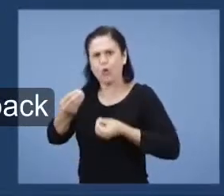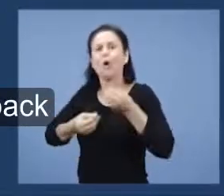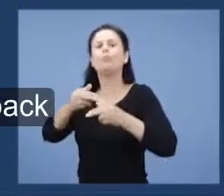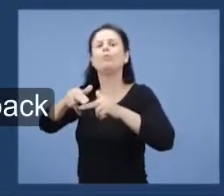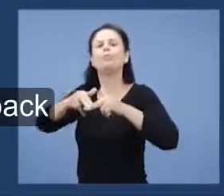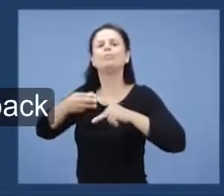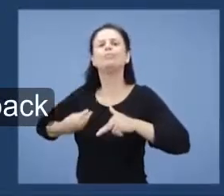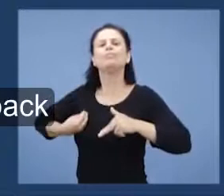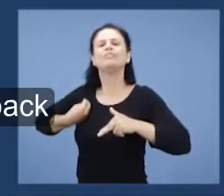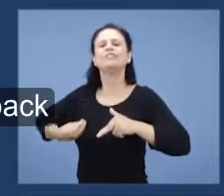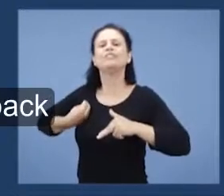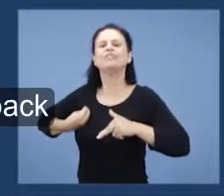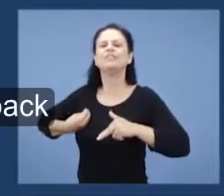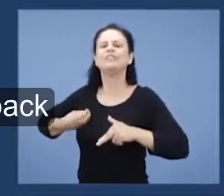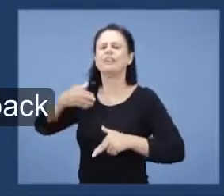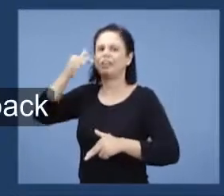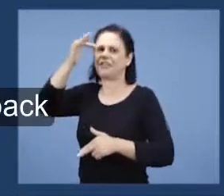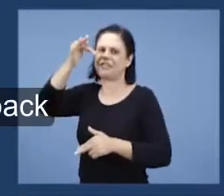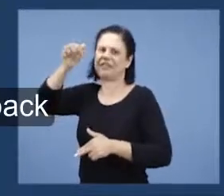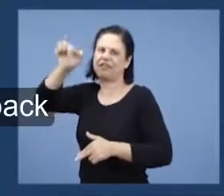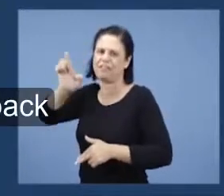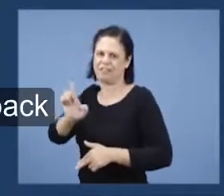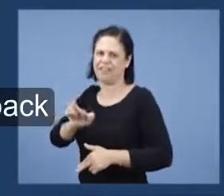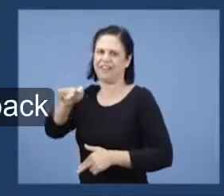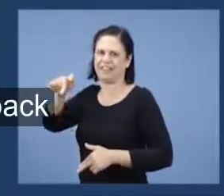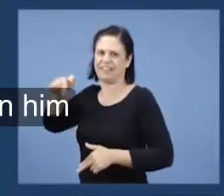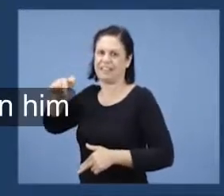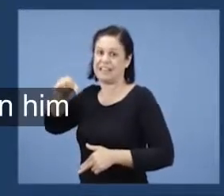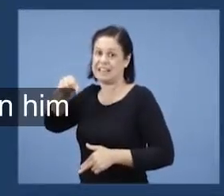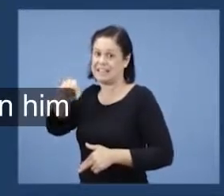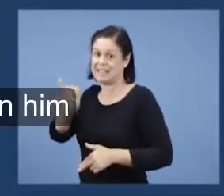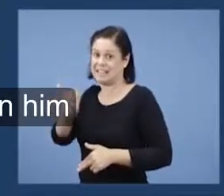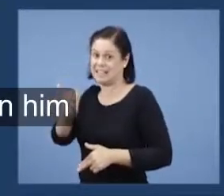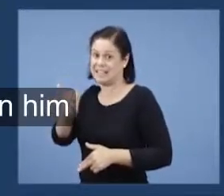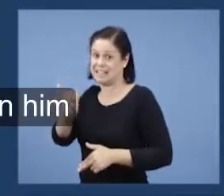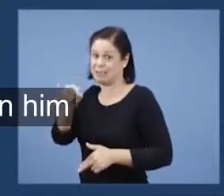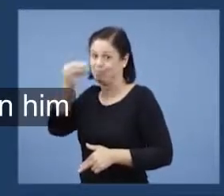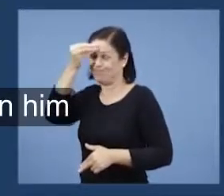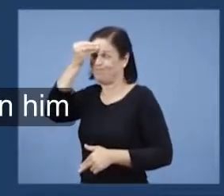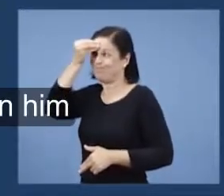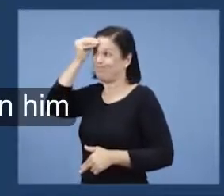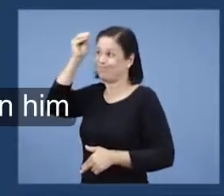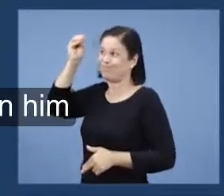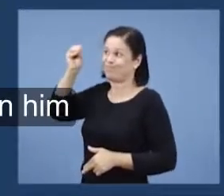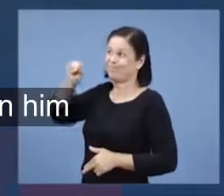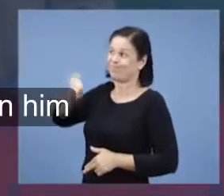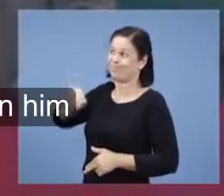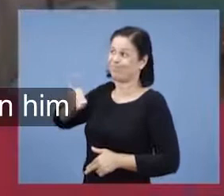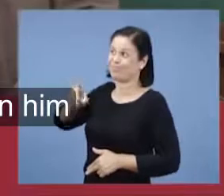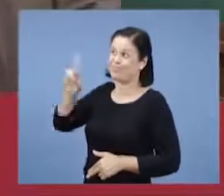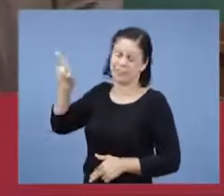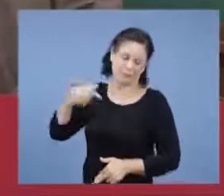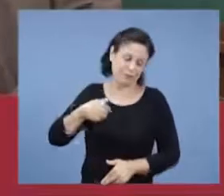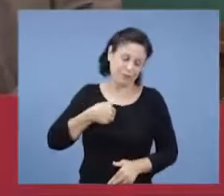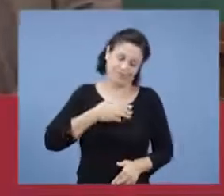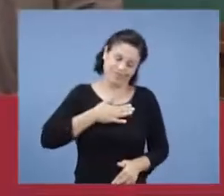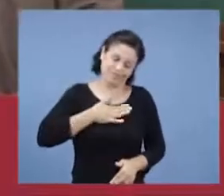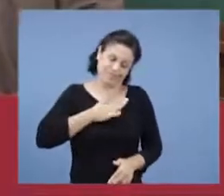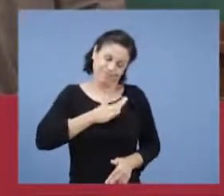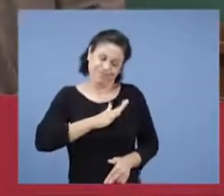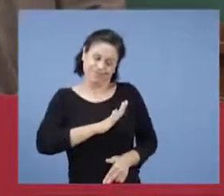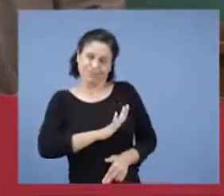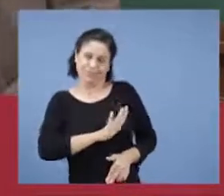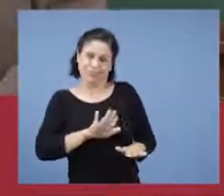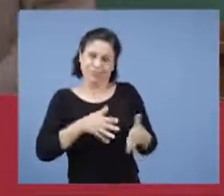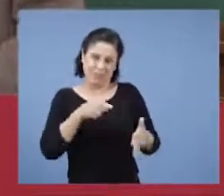E se a alma... Se ele recuar, diz o que ele diz a palavra. A minha alma não tem prazer nele. Então, ele não é